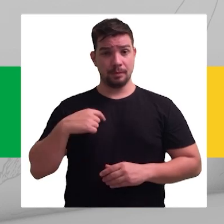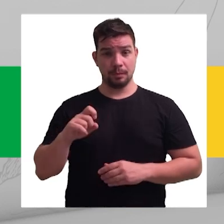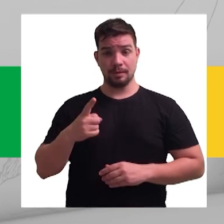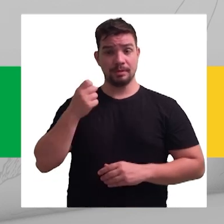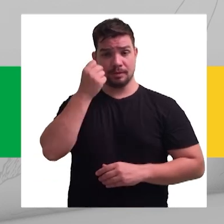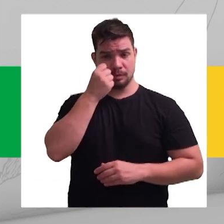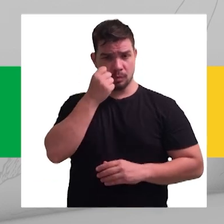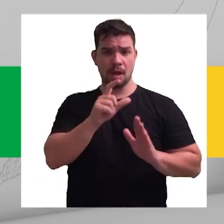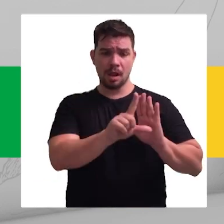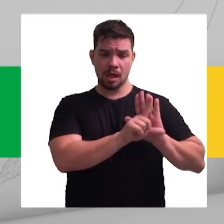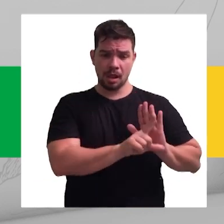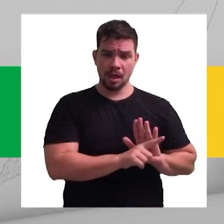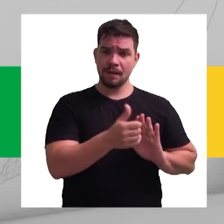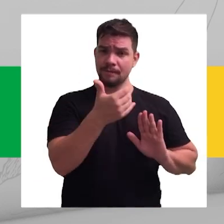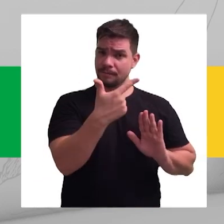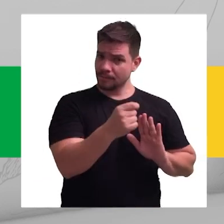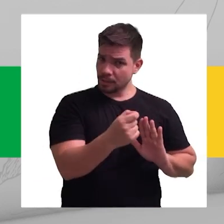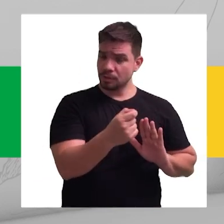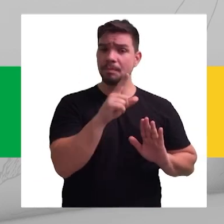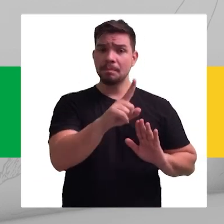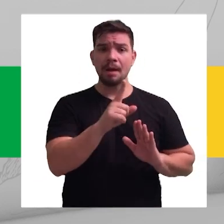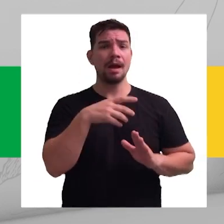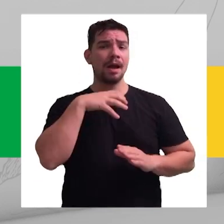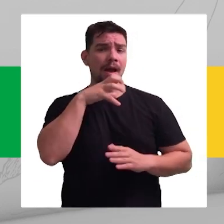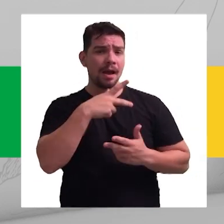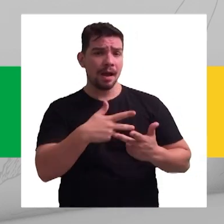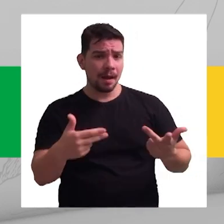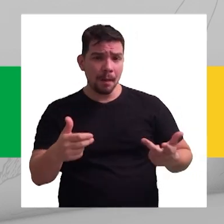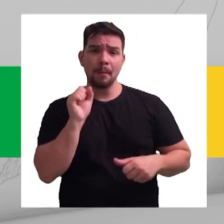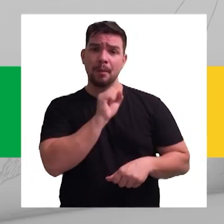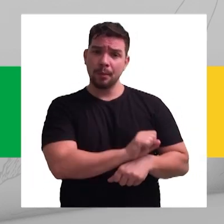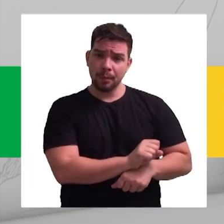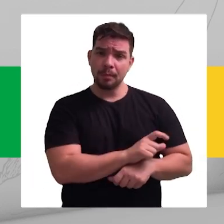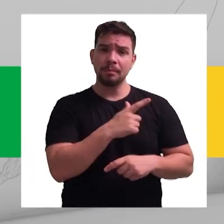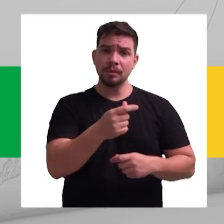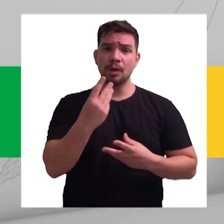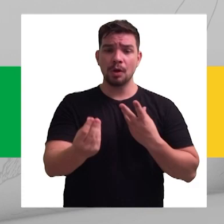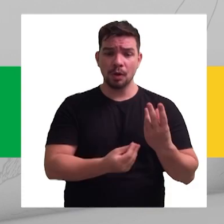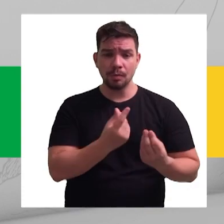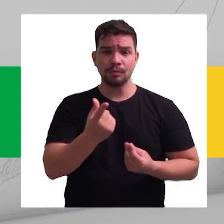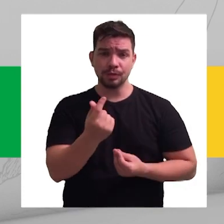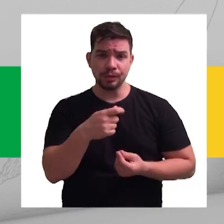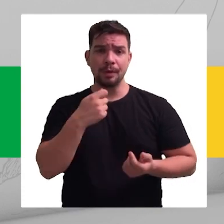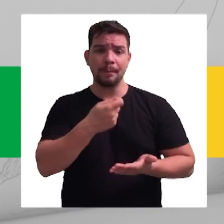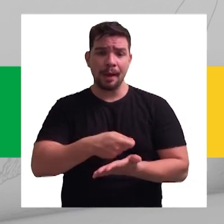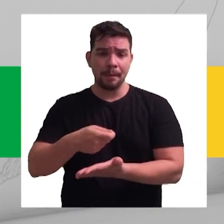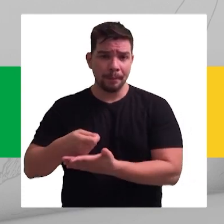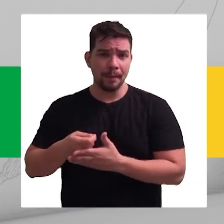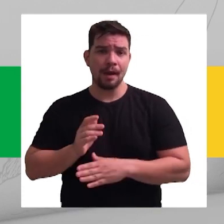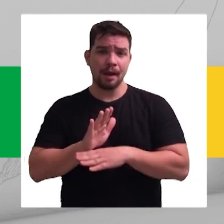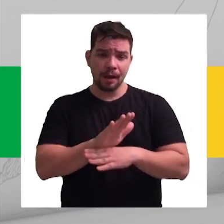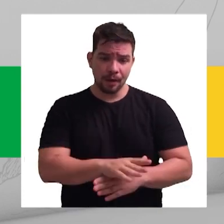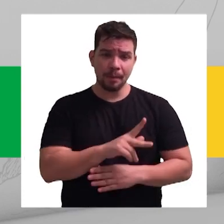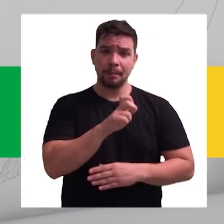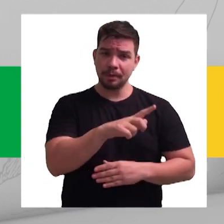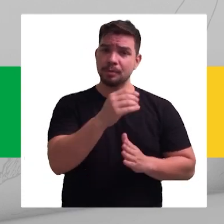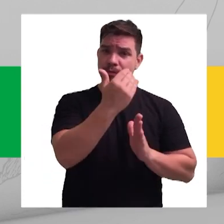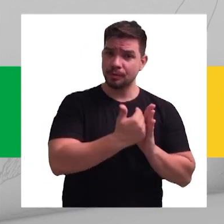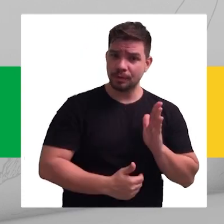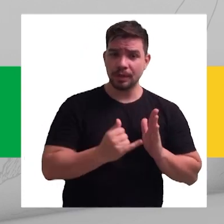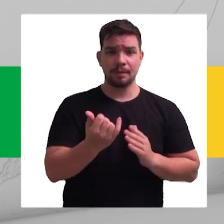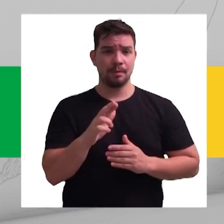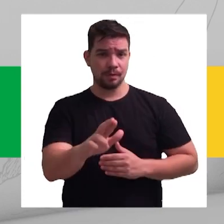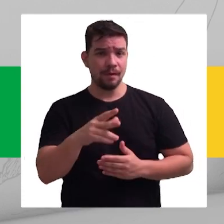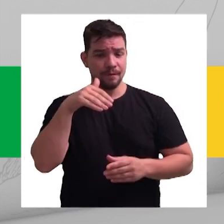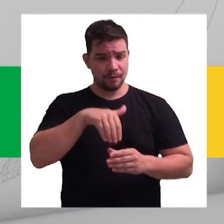Como senador, fiz 20 leis, mas o Estatuto dos Animais parou. Me ajude a votar e aprovar. E a despesa médica com nossos pets poderão ser deduzidas no Imposto de Renda.